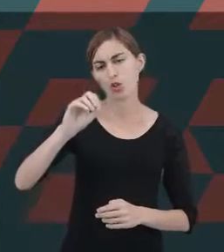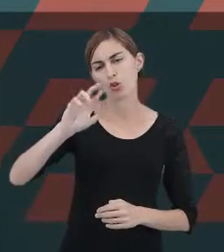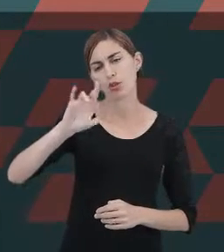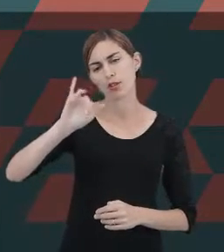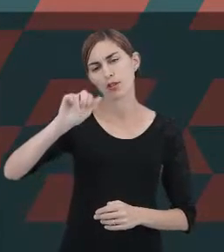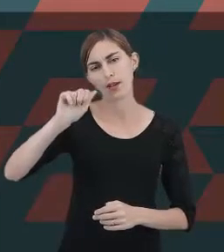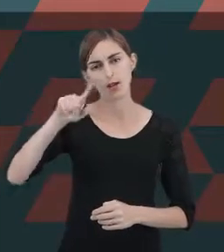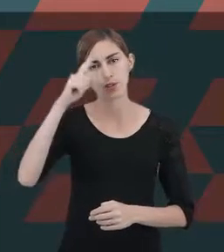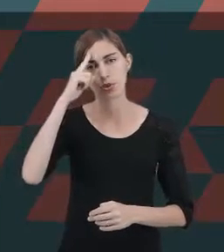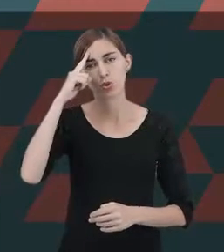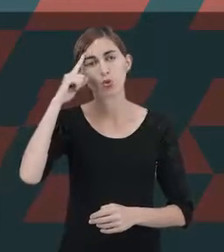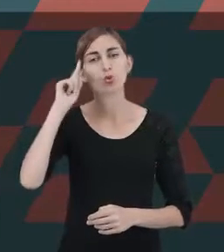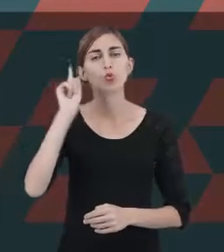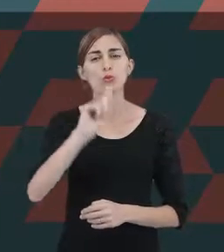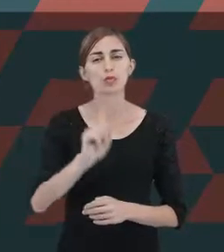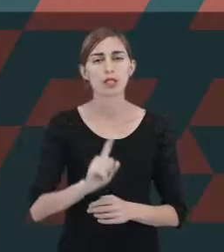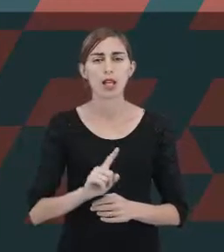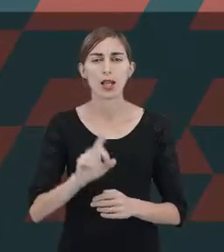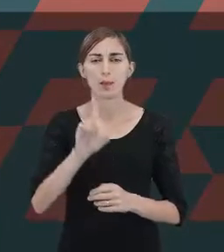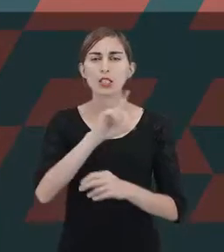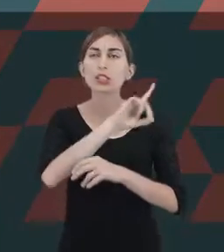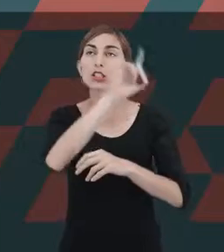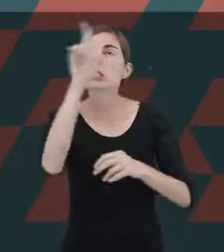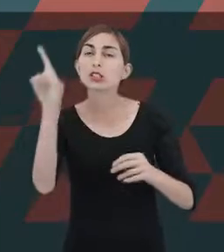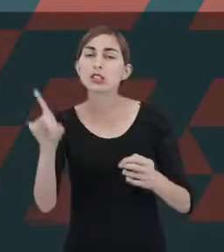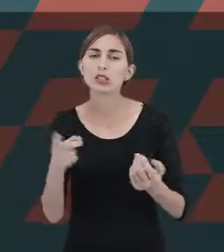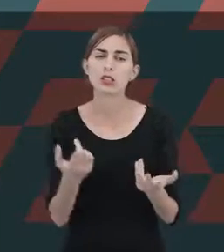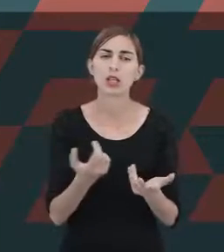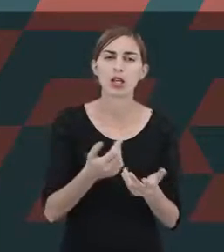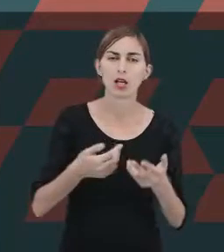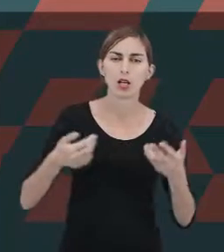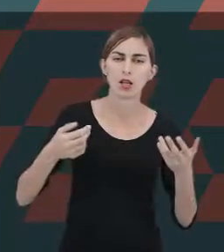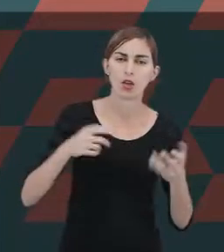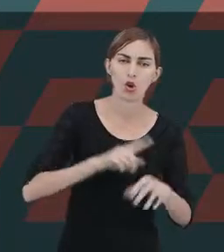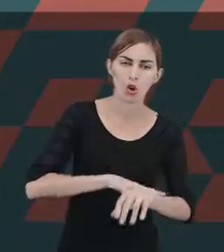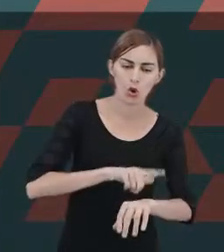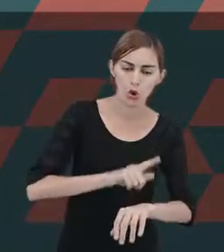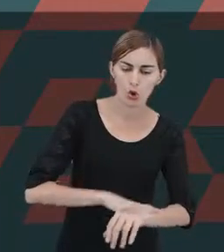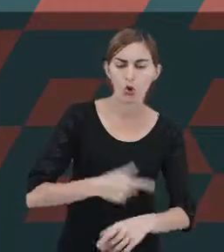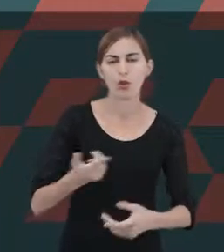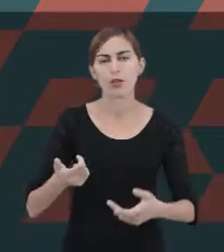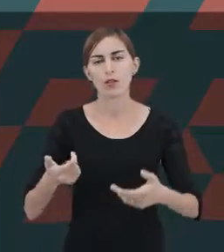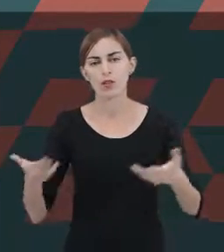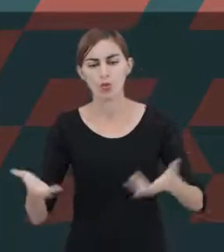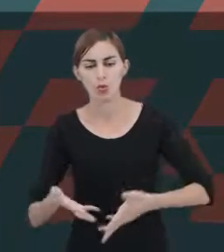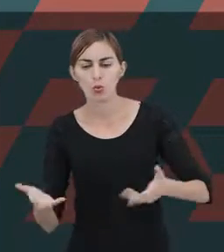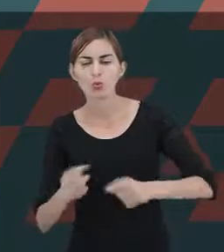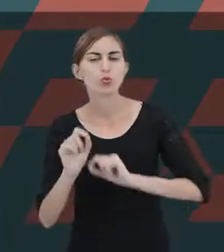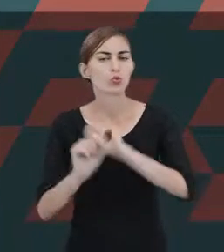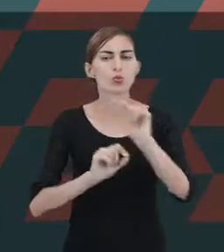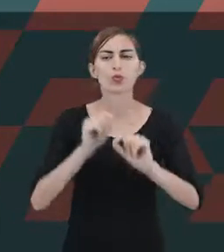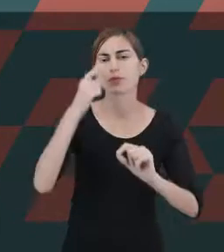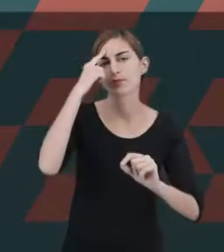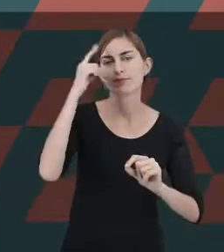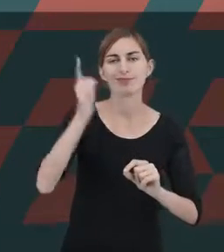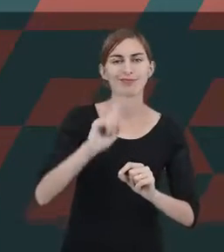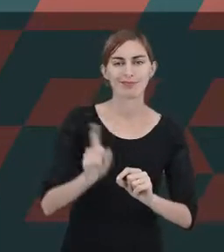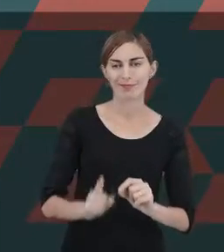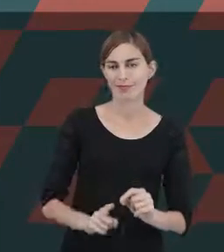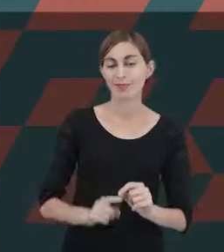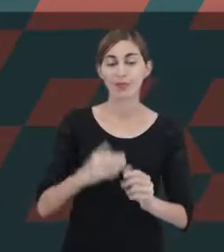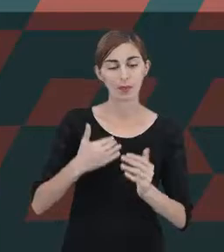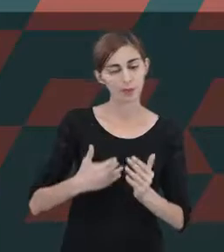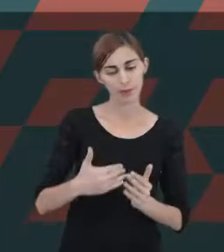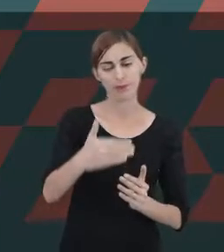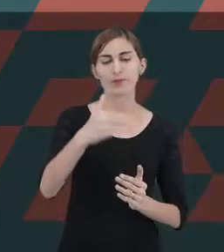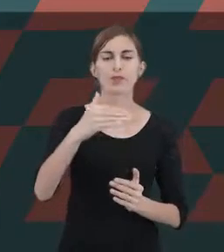sabe sequenciar datas, muito menos horário e tempo. A partir da sua estrutura categorial, a